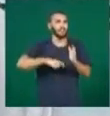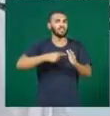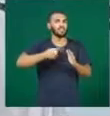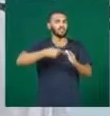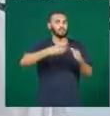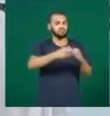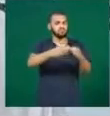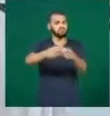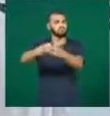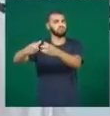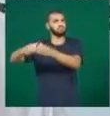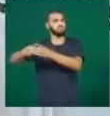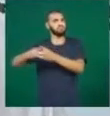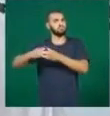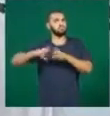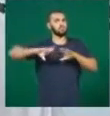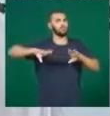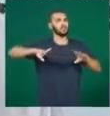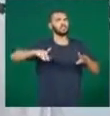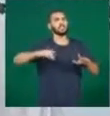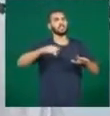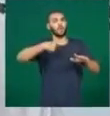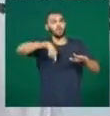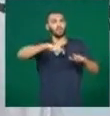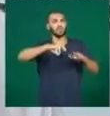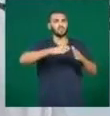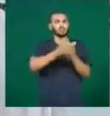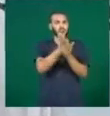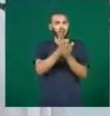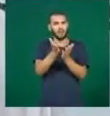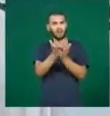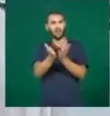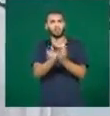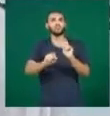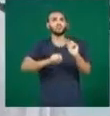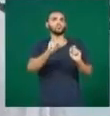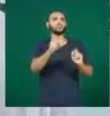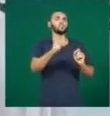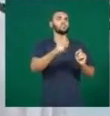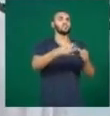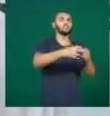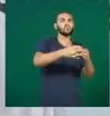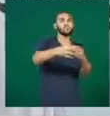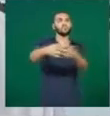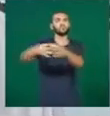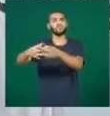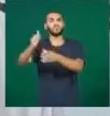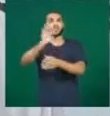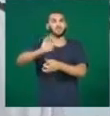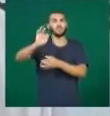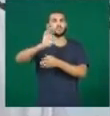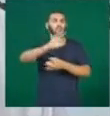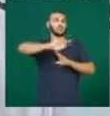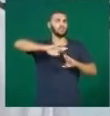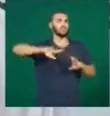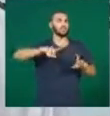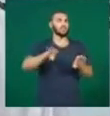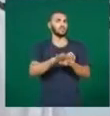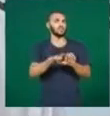E nós dividimos isso em instituições de ensino e organismo ligado à cadeia produtiva.